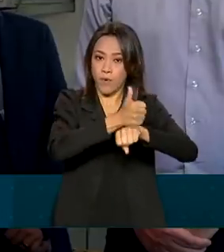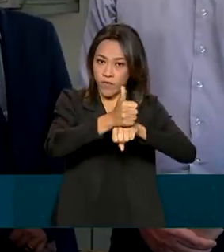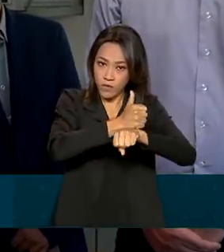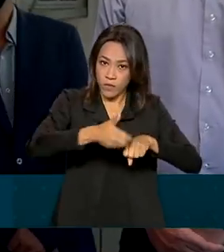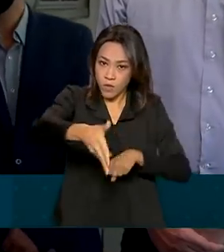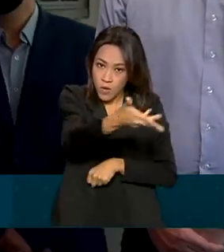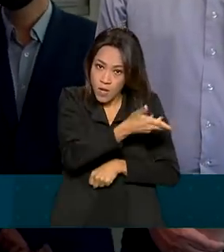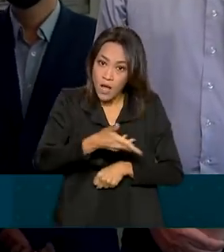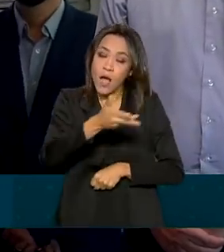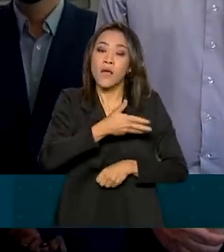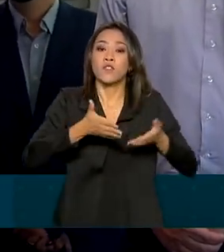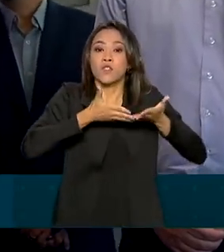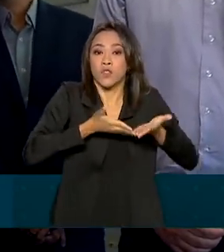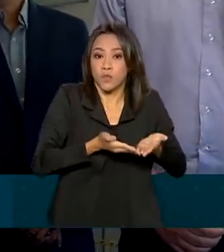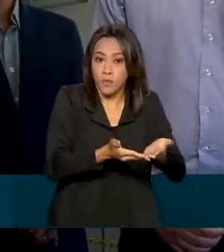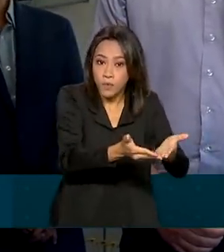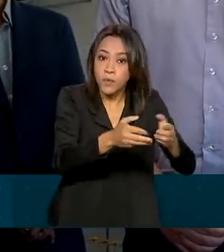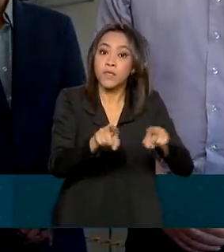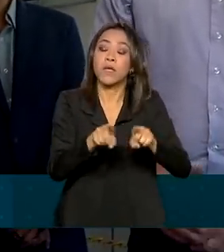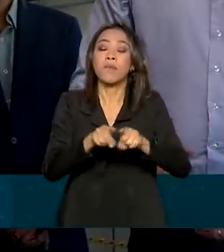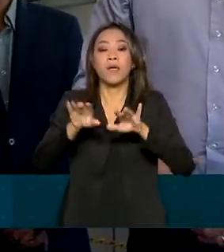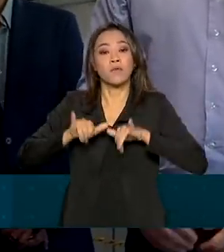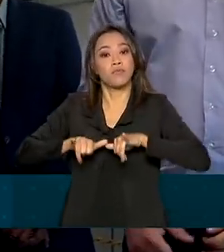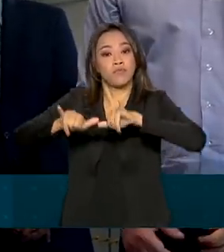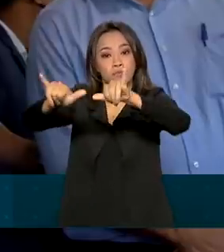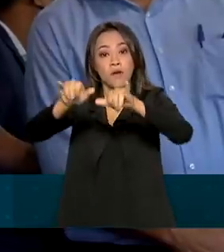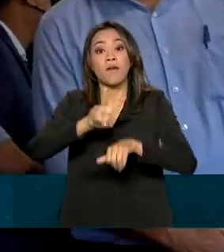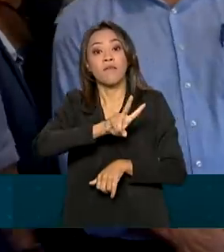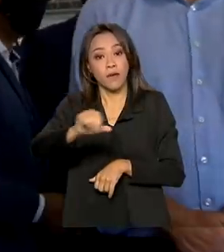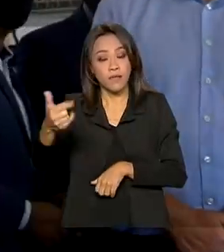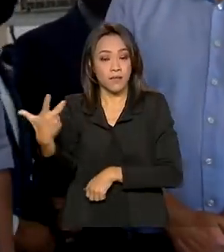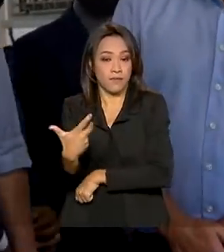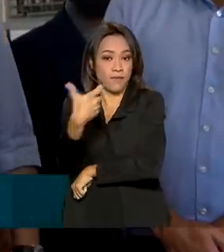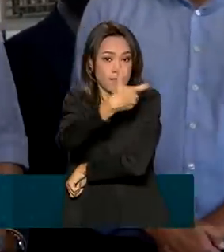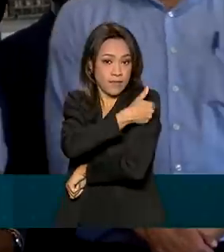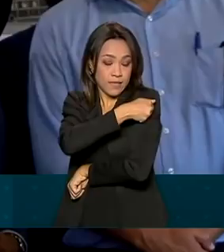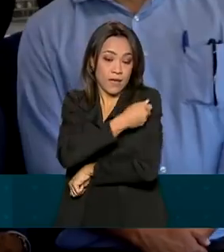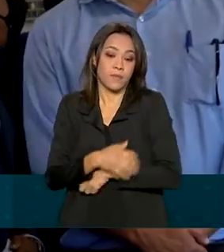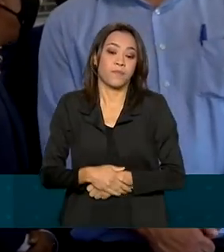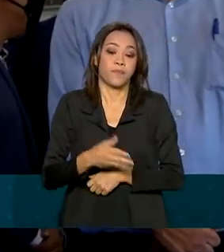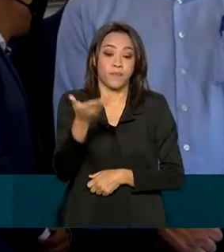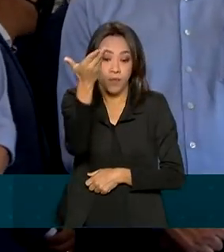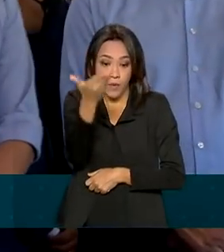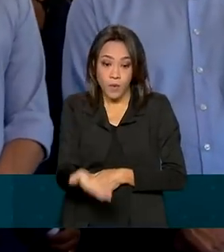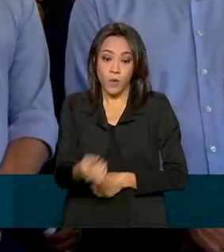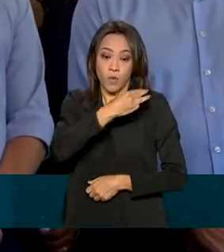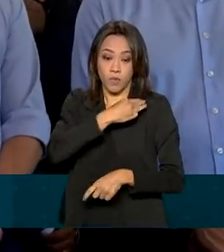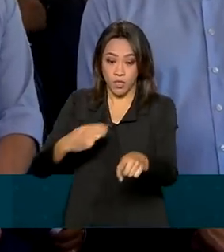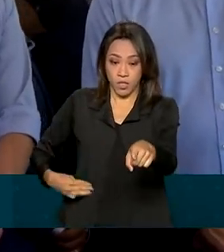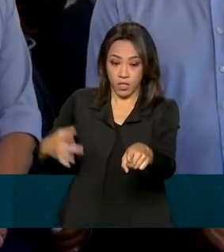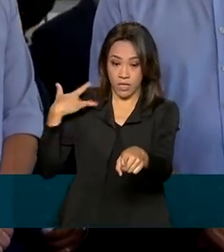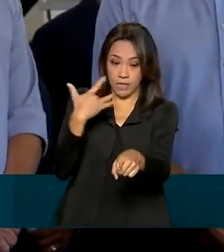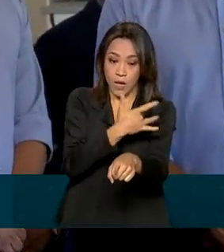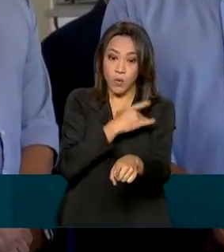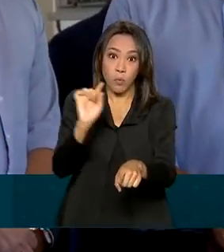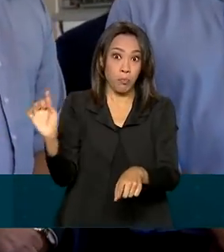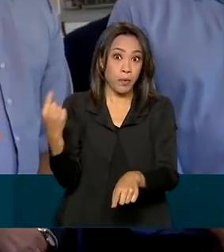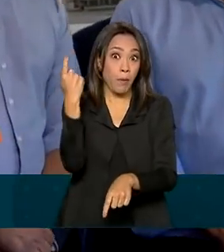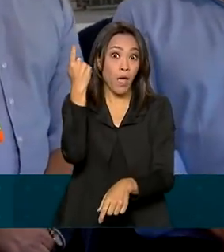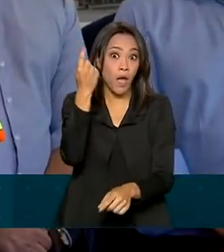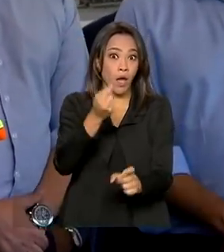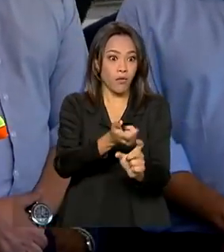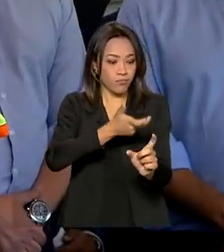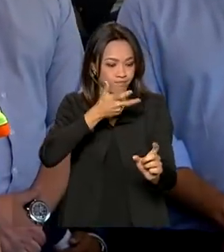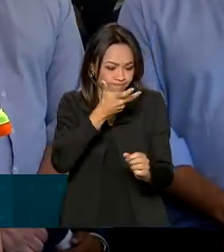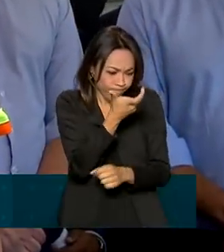e aeroportos vão ser vacinados contra a Covid-19. O ministro da Saúde, Marcelo Queiroga, aplicou a primeira dose